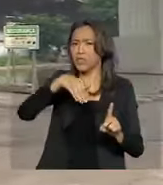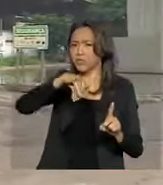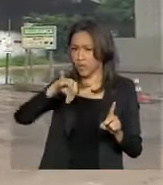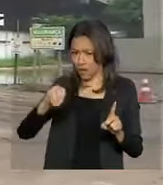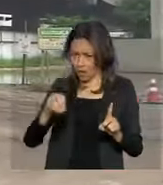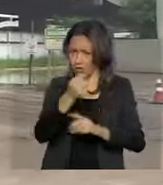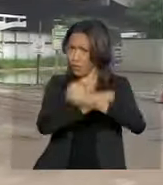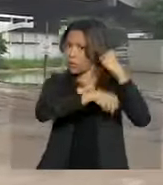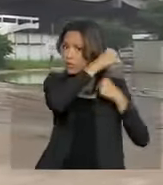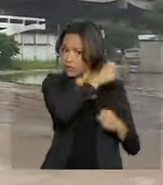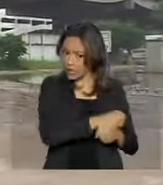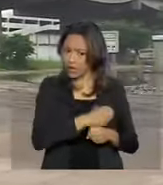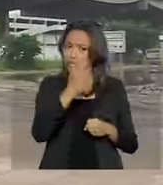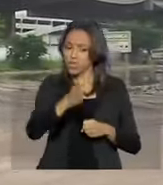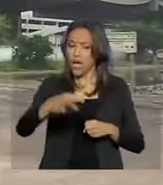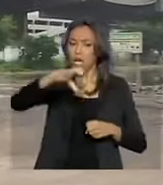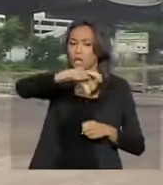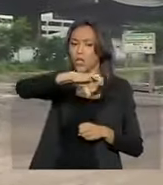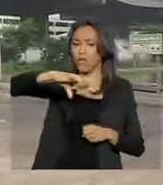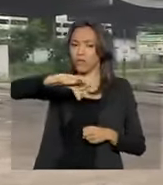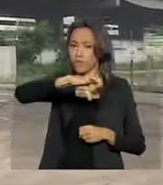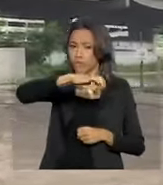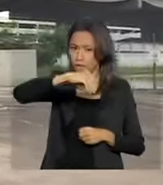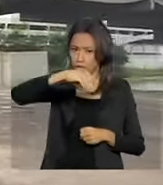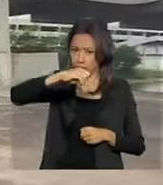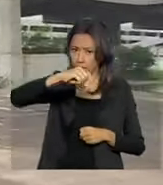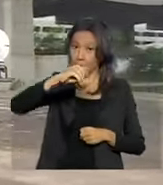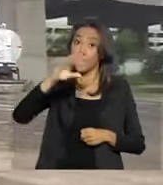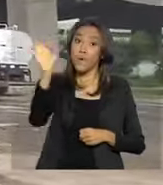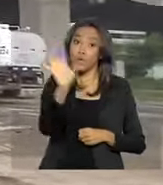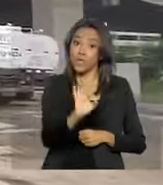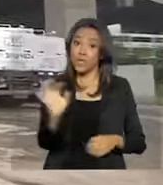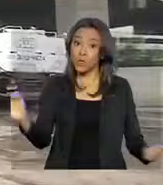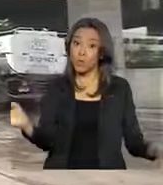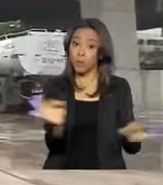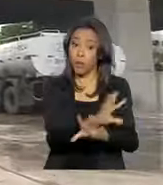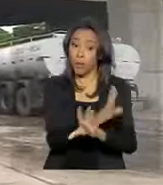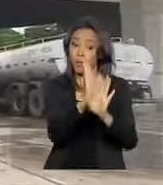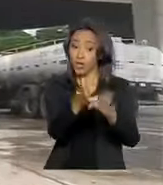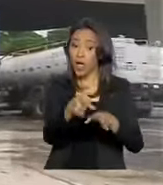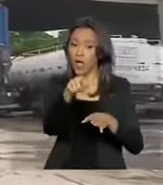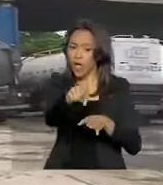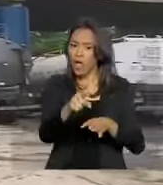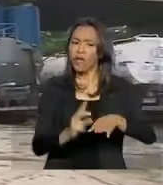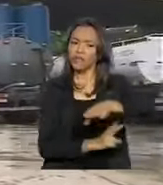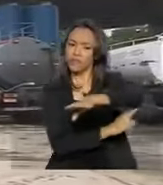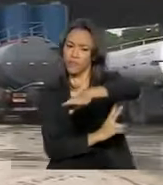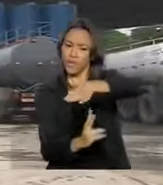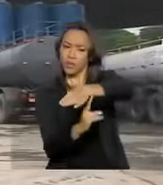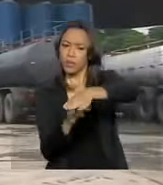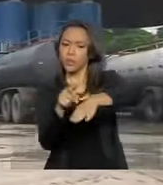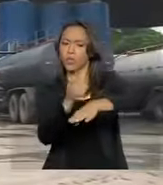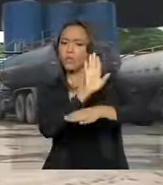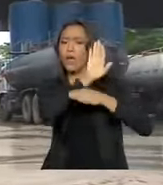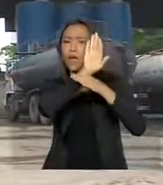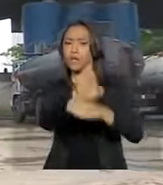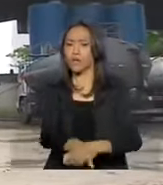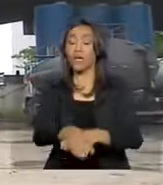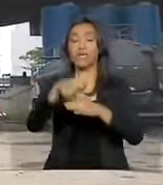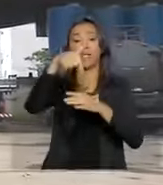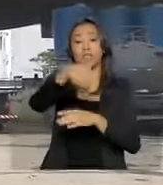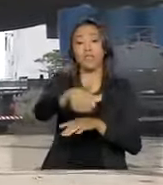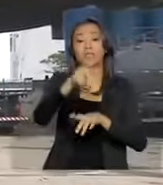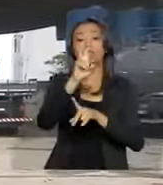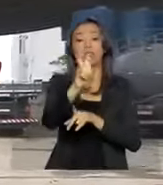dos trabalhos concluídos. Trata-se de um viaduto de 2,5 que deve beneficiar ao menos 20% dos cerca de 75